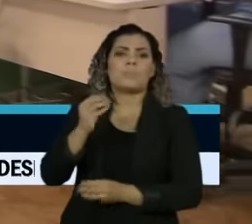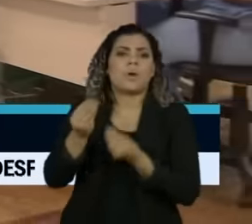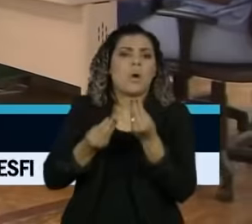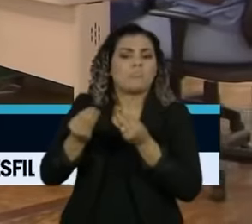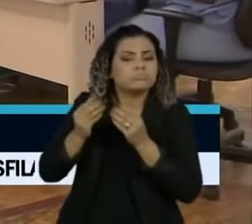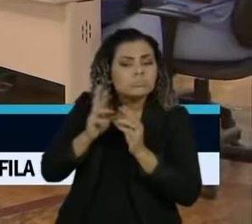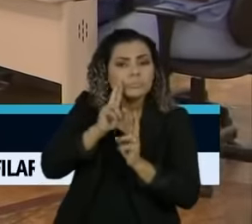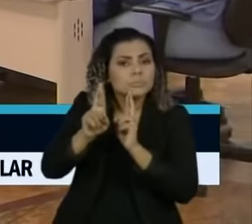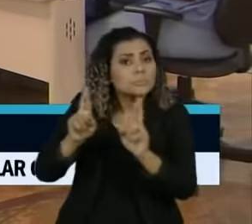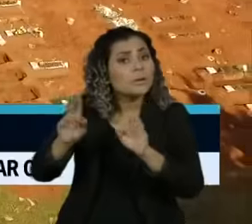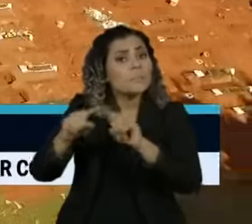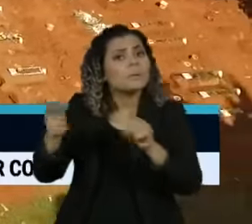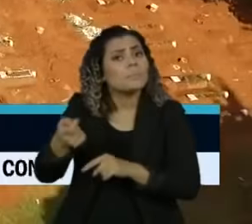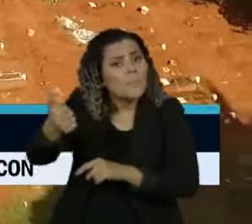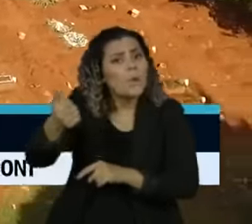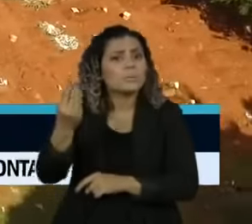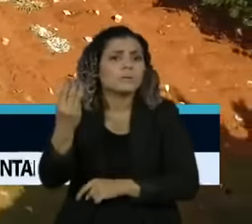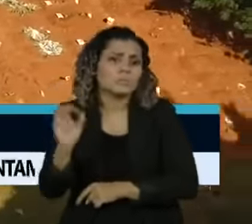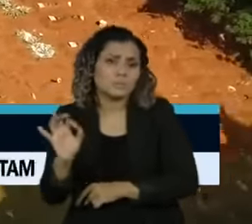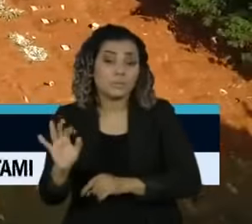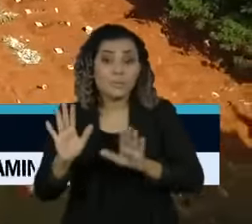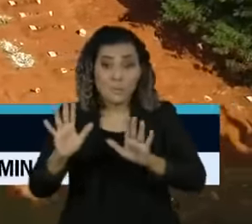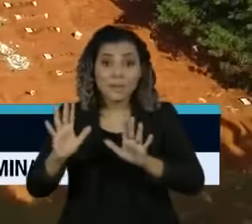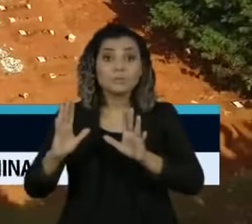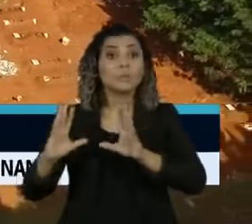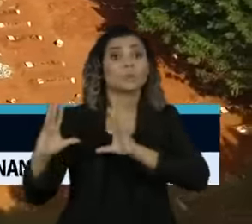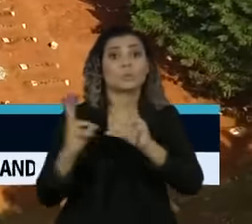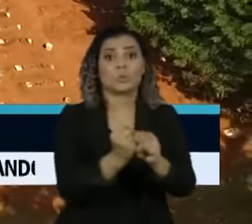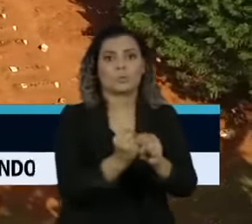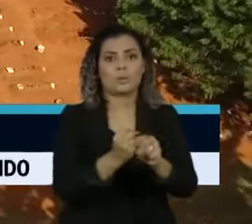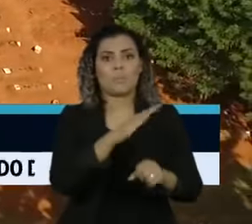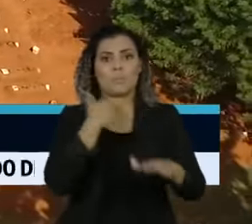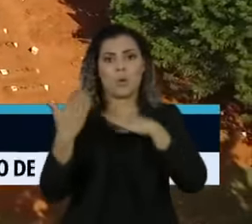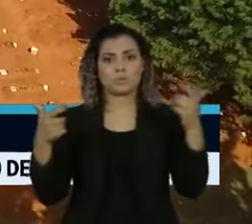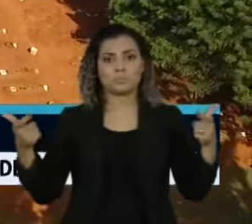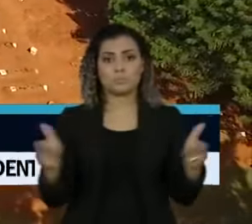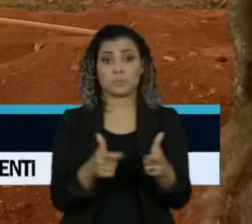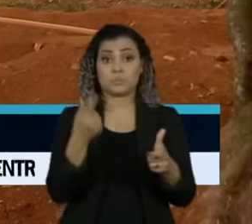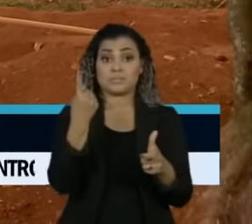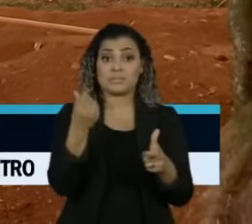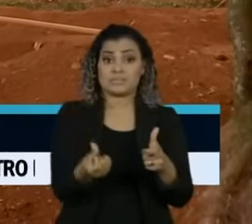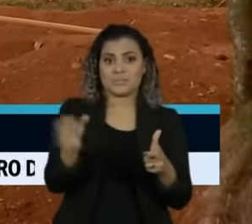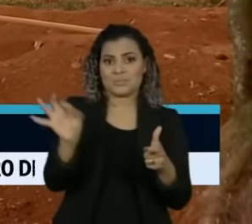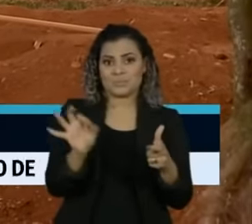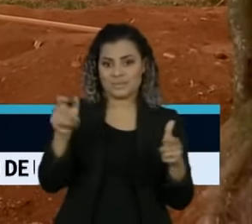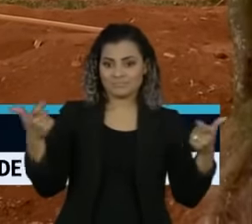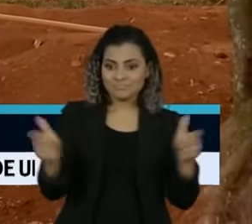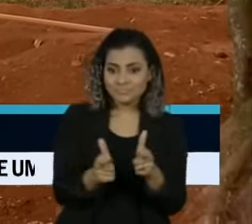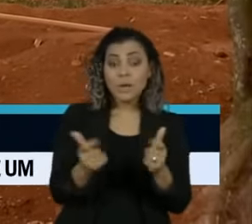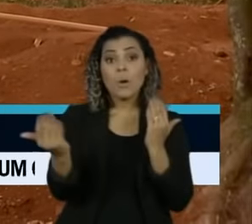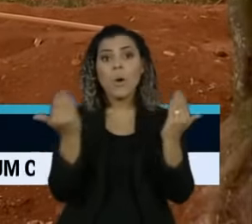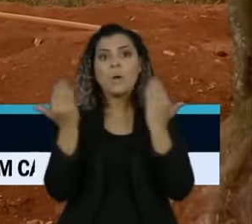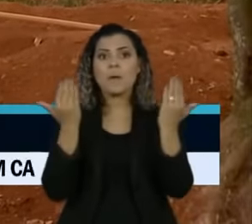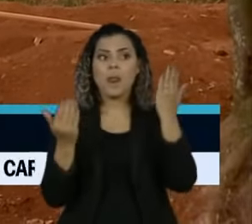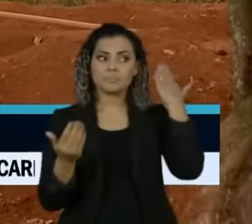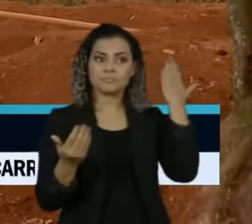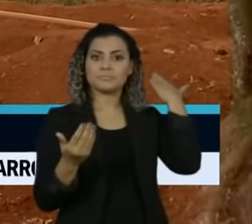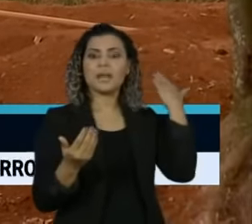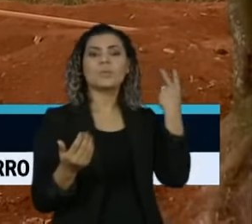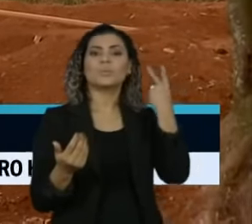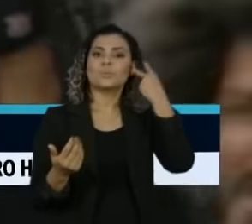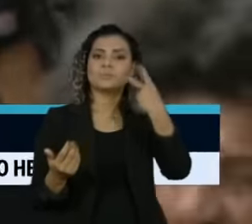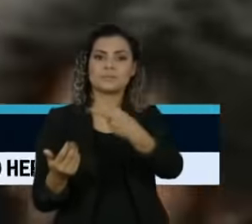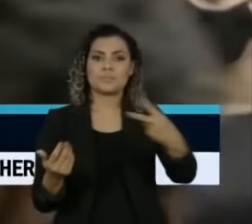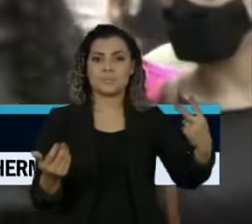considerado um número baixo. Já a média móvel de mortes caiu 16% em comparação com as duas últimas